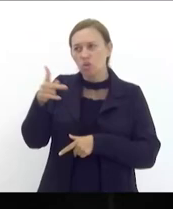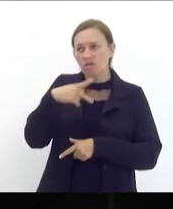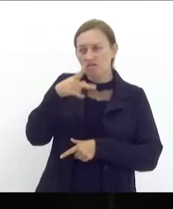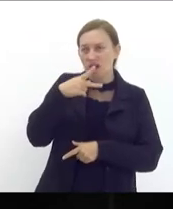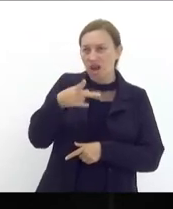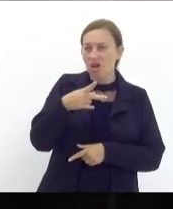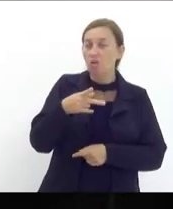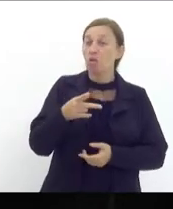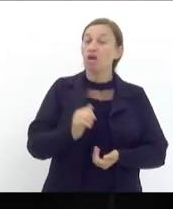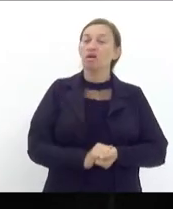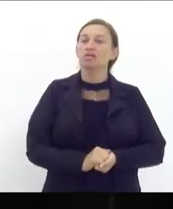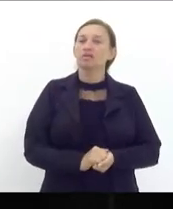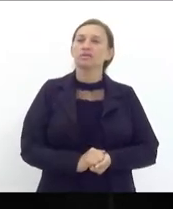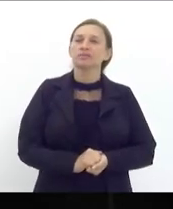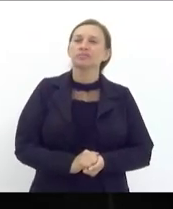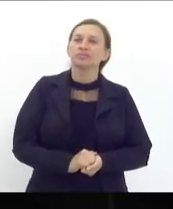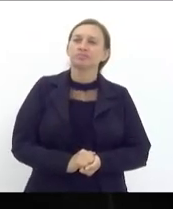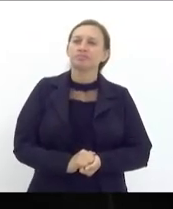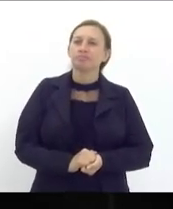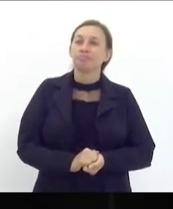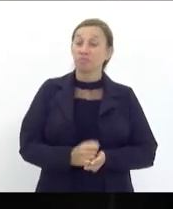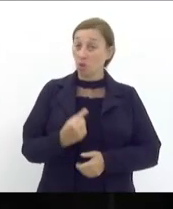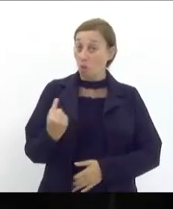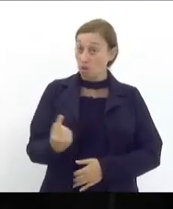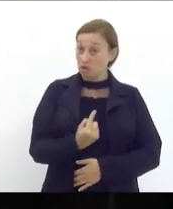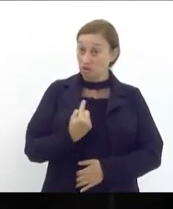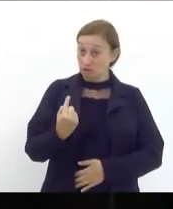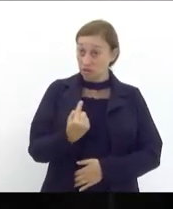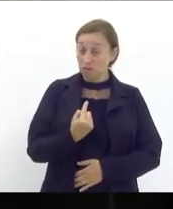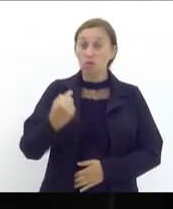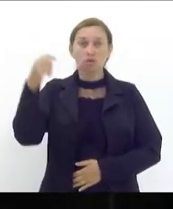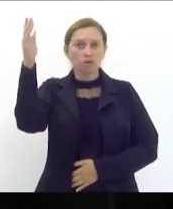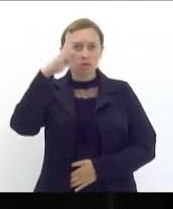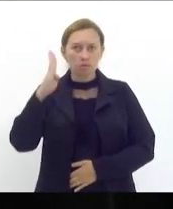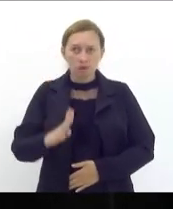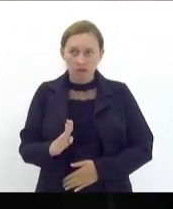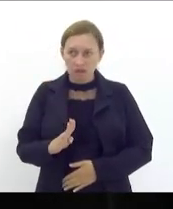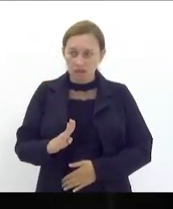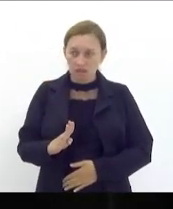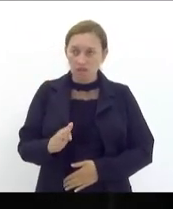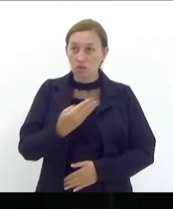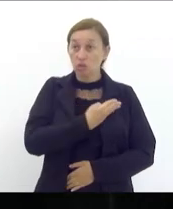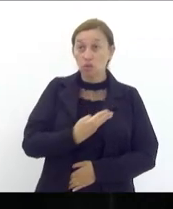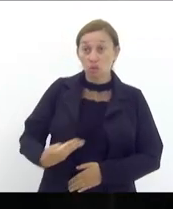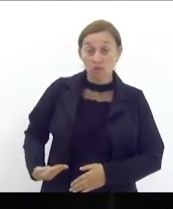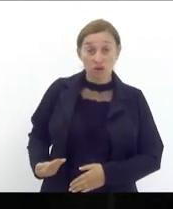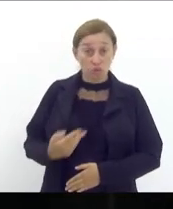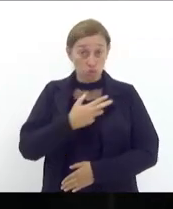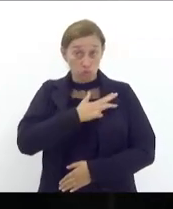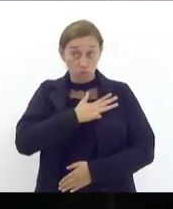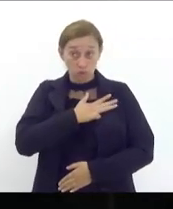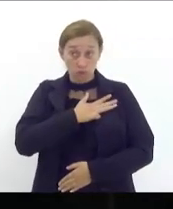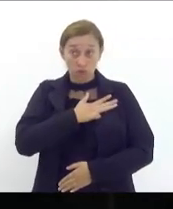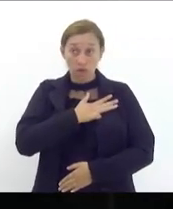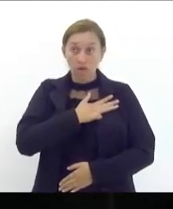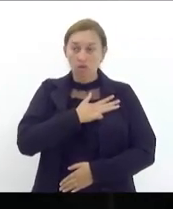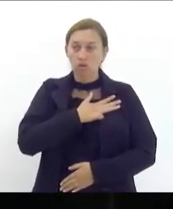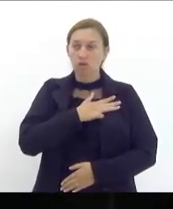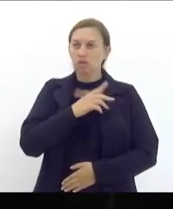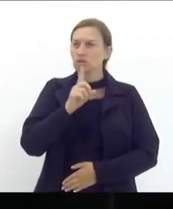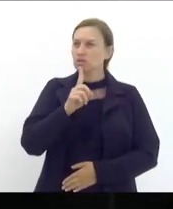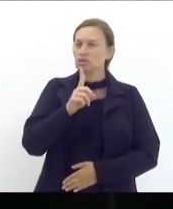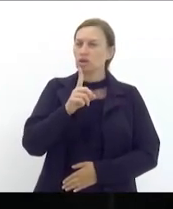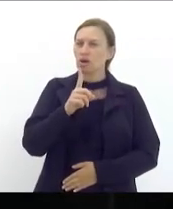quando ele disse que nós que o Brasil do governo Lula não ficará